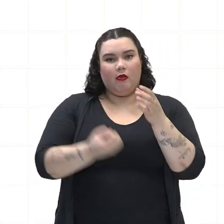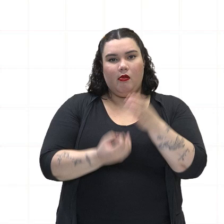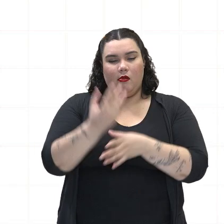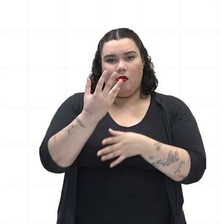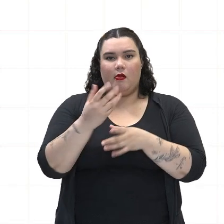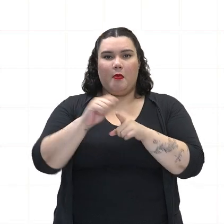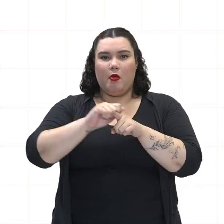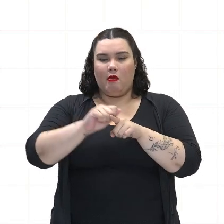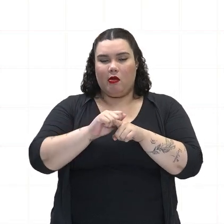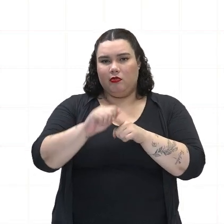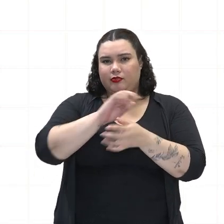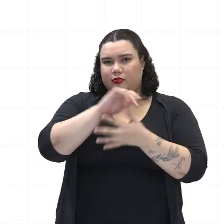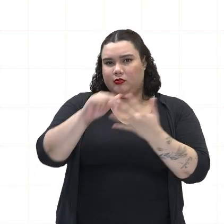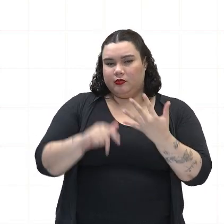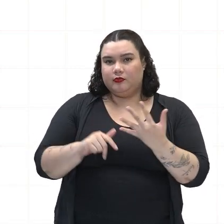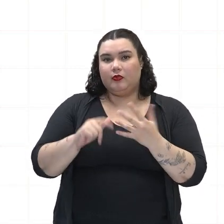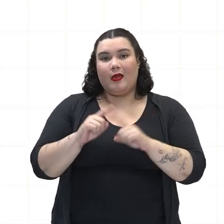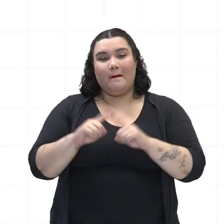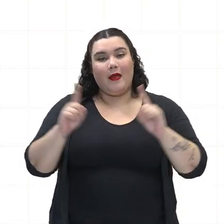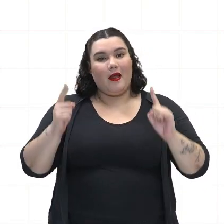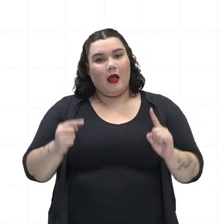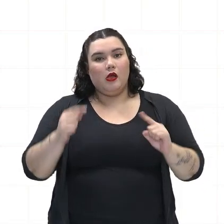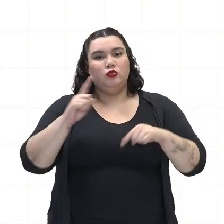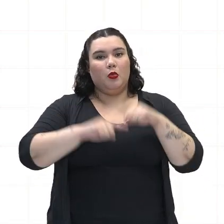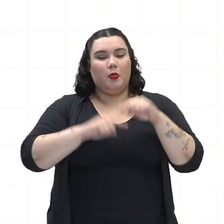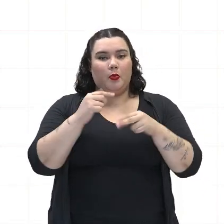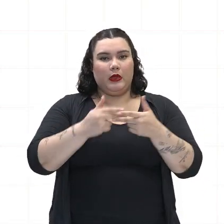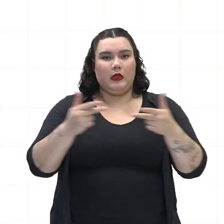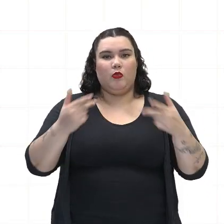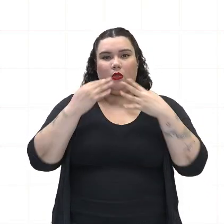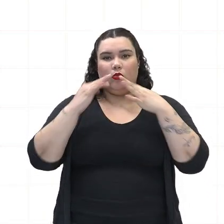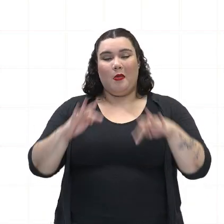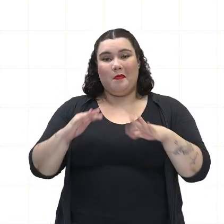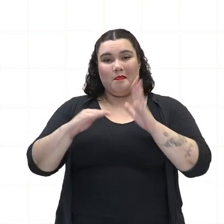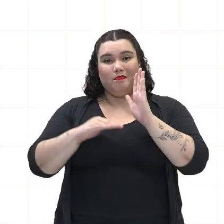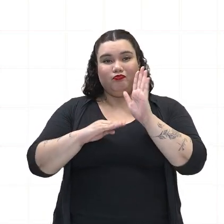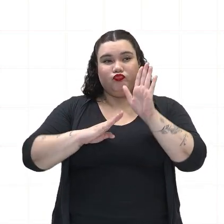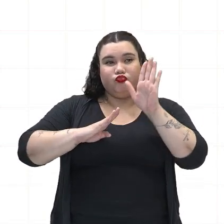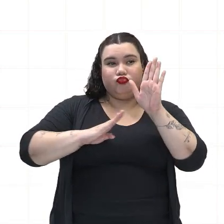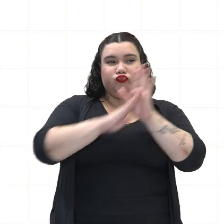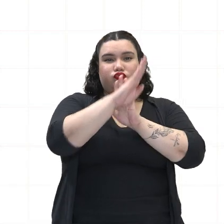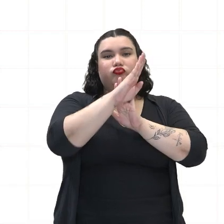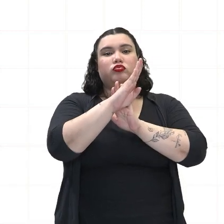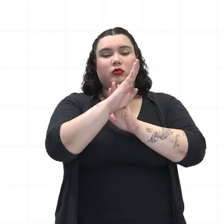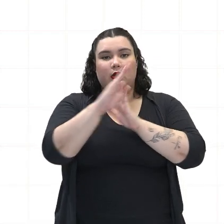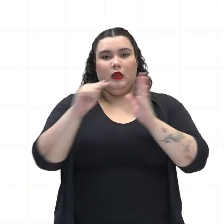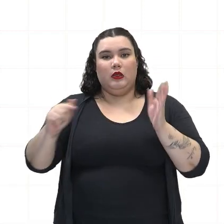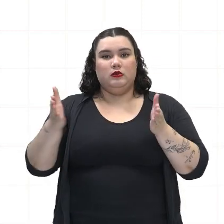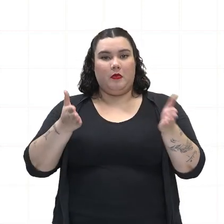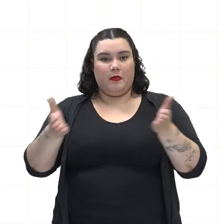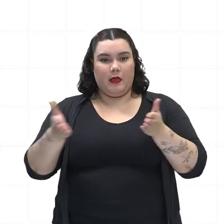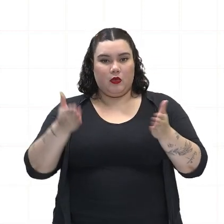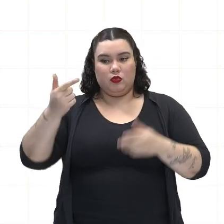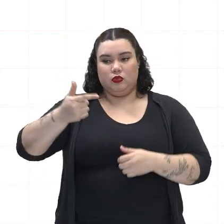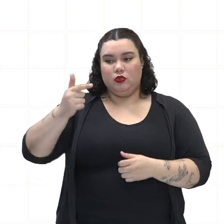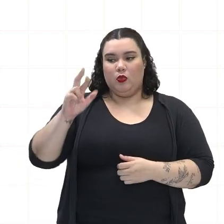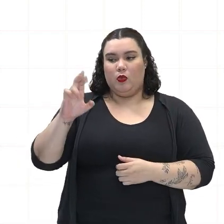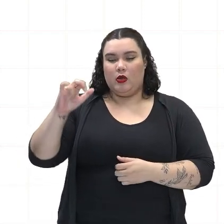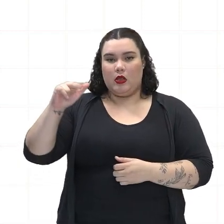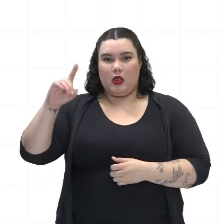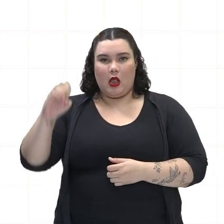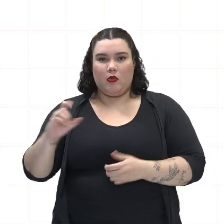produção de borracha. No entanto, o produto que mais se destacou dentro do segundo reinado e que mais ganhou incentivos